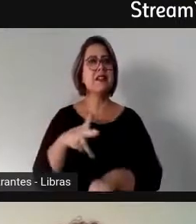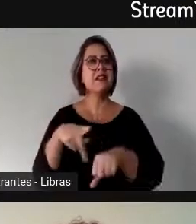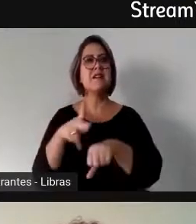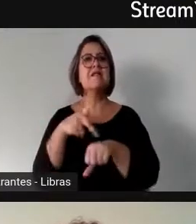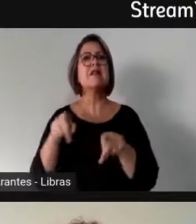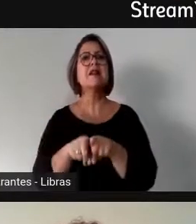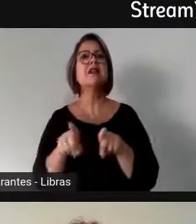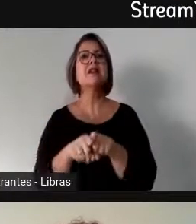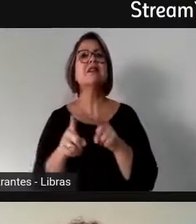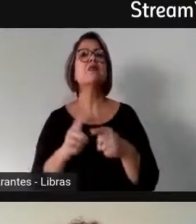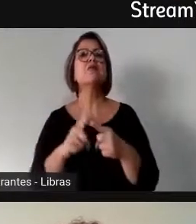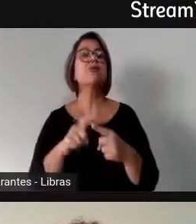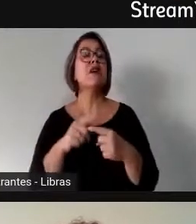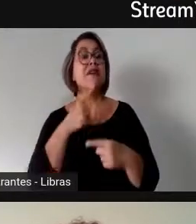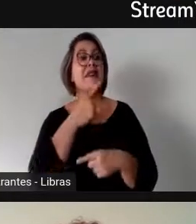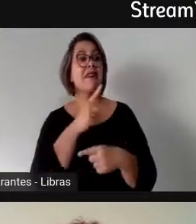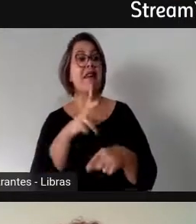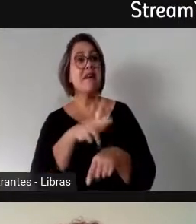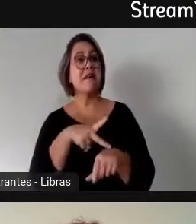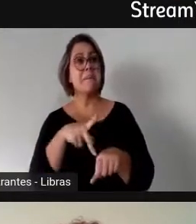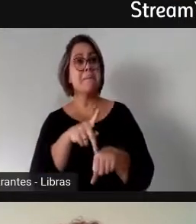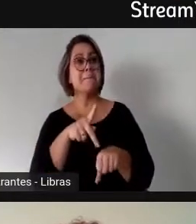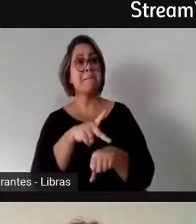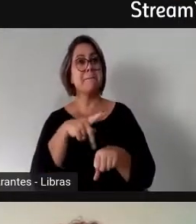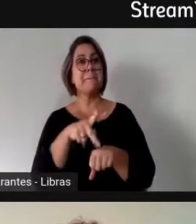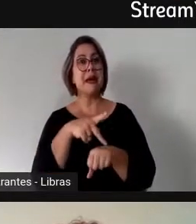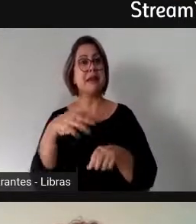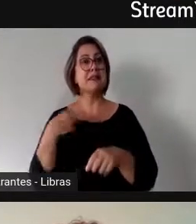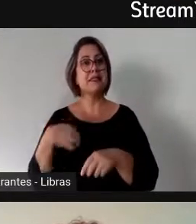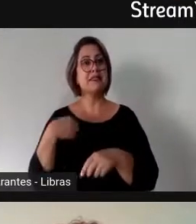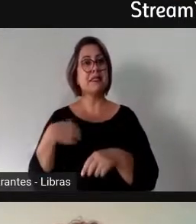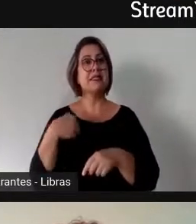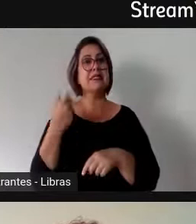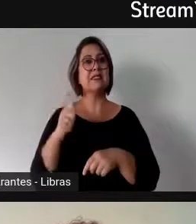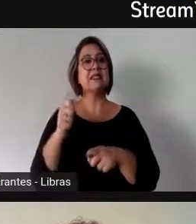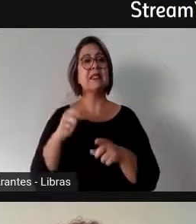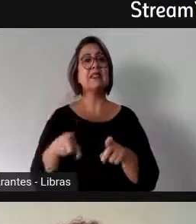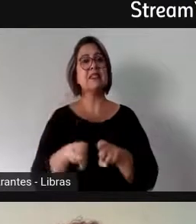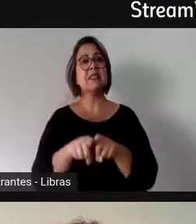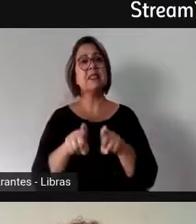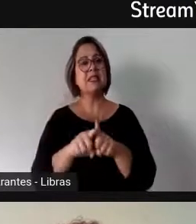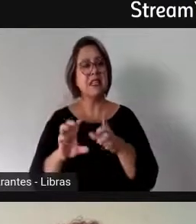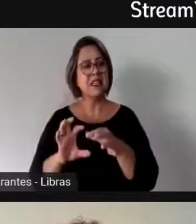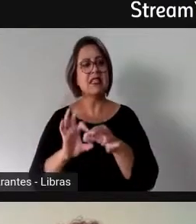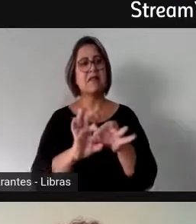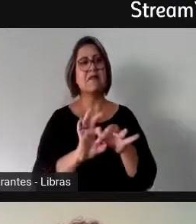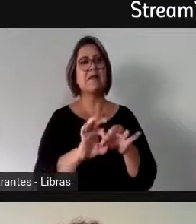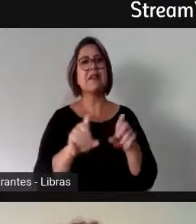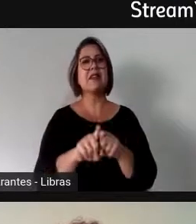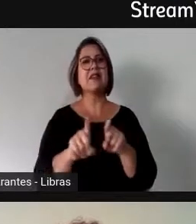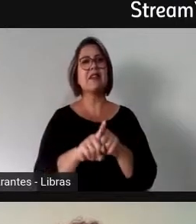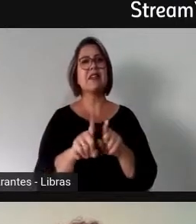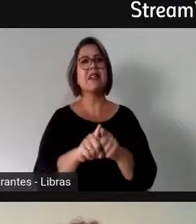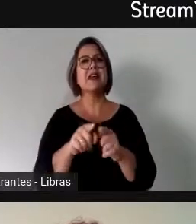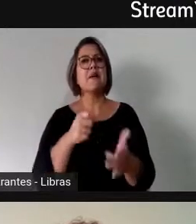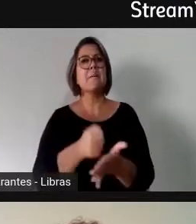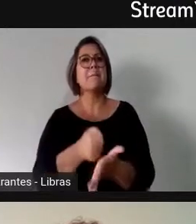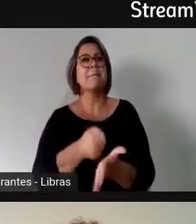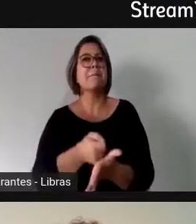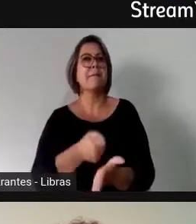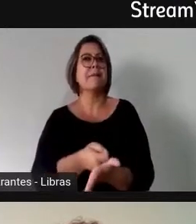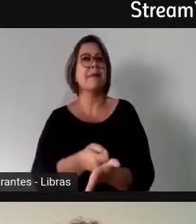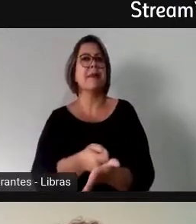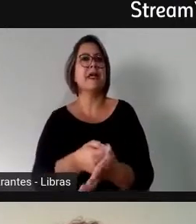lá houve união interpartidária para passar a exigir que o